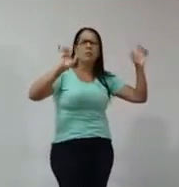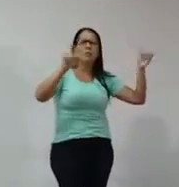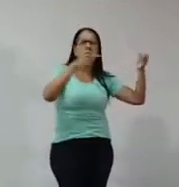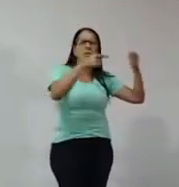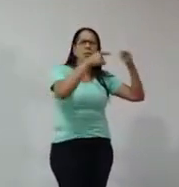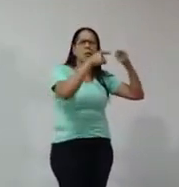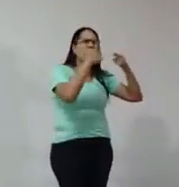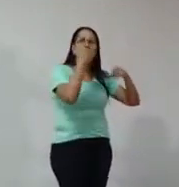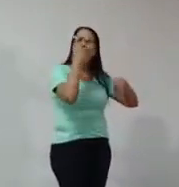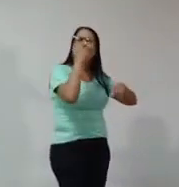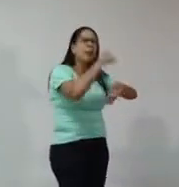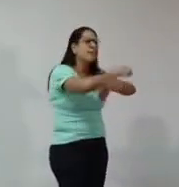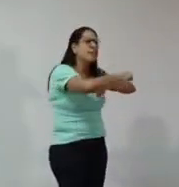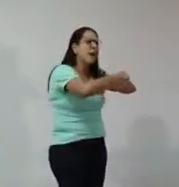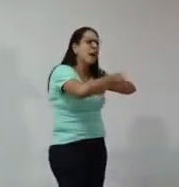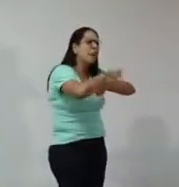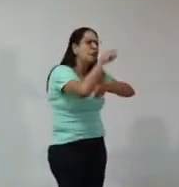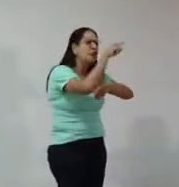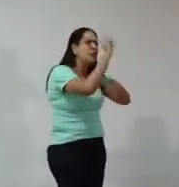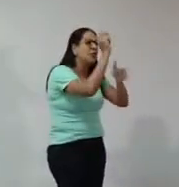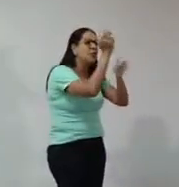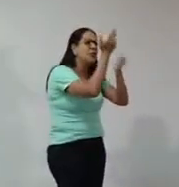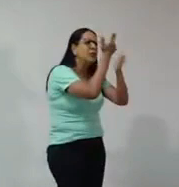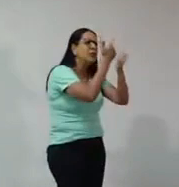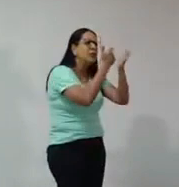obras de arte, como essa aborígene,